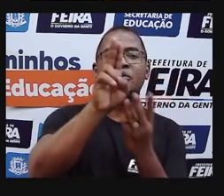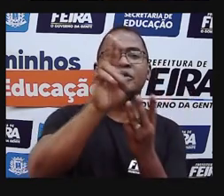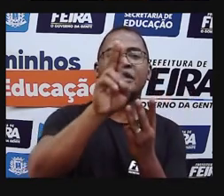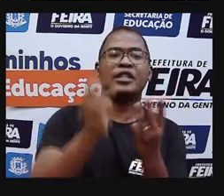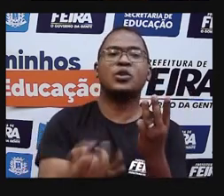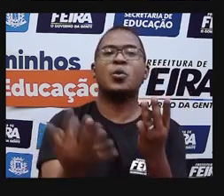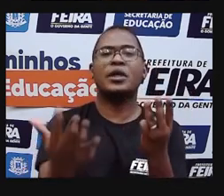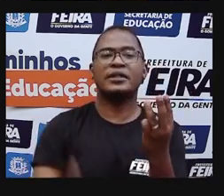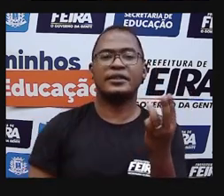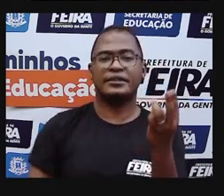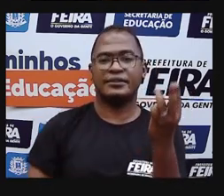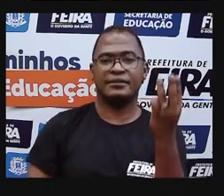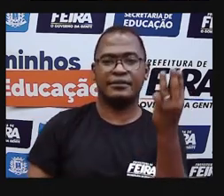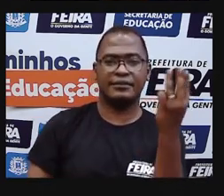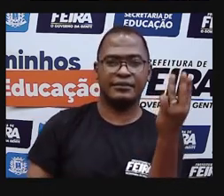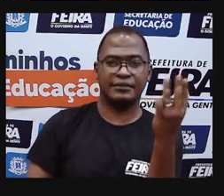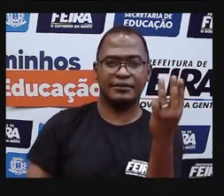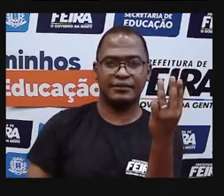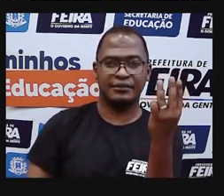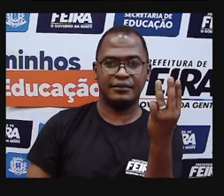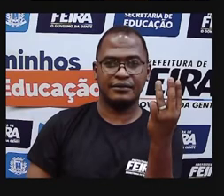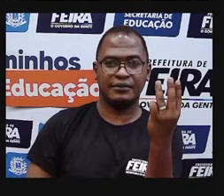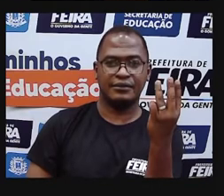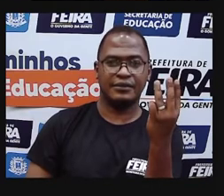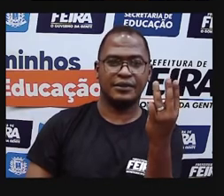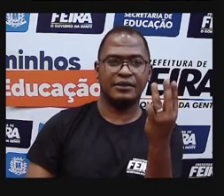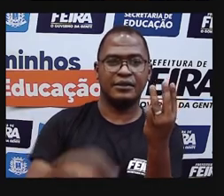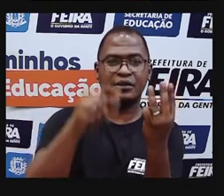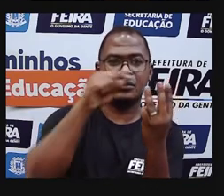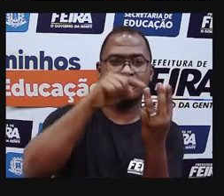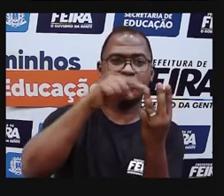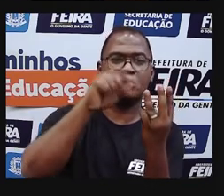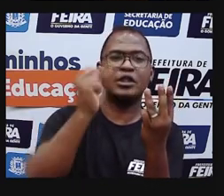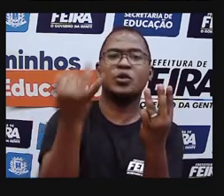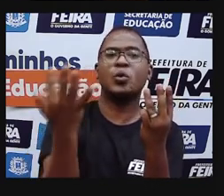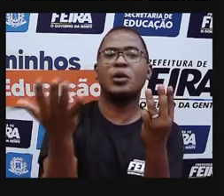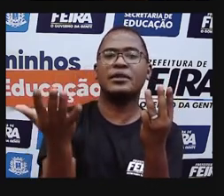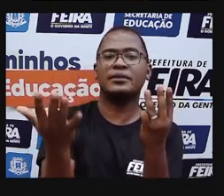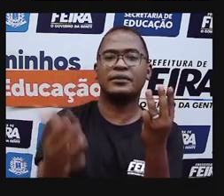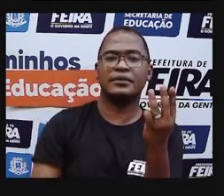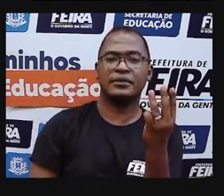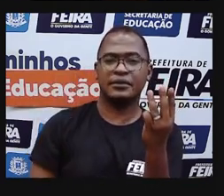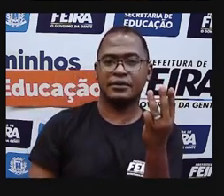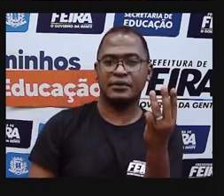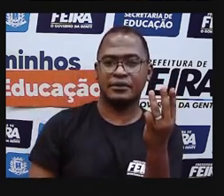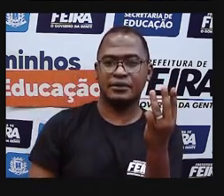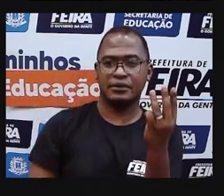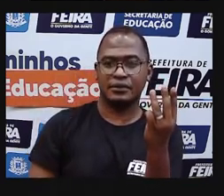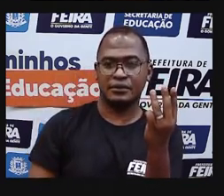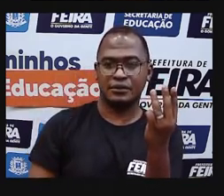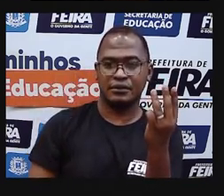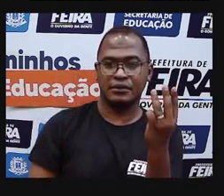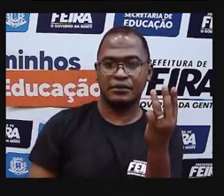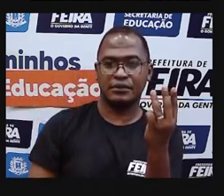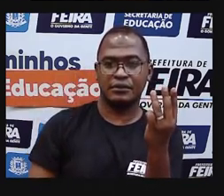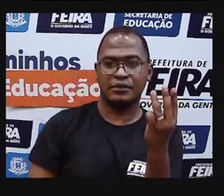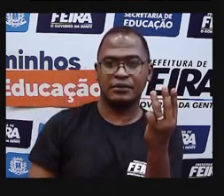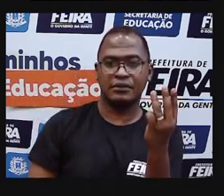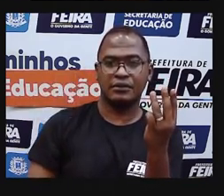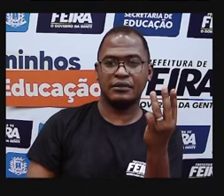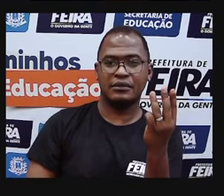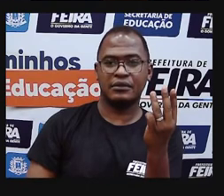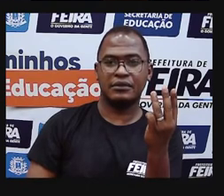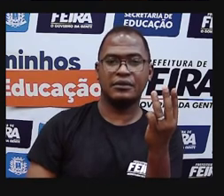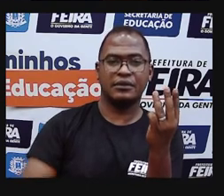Lembra que a unidade é de um por um? Então, trezentos e cinquenta e seis, tenho seis unidades. Cinquenta,